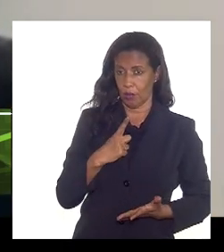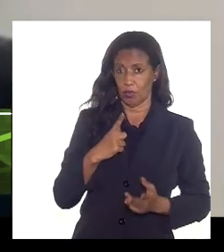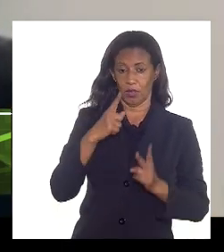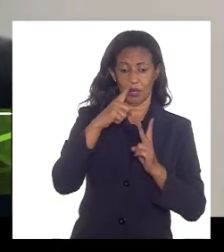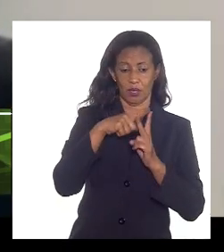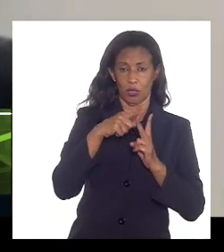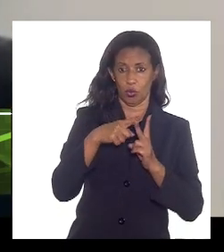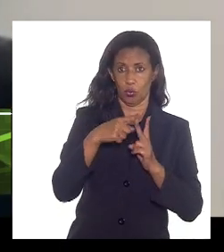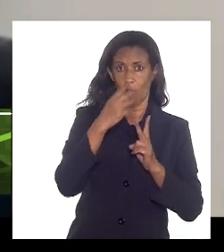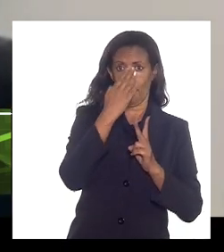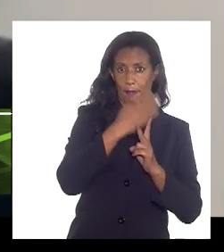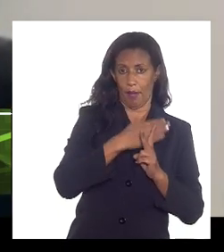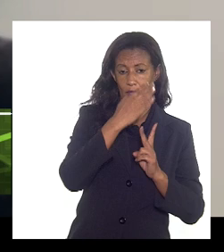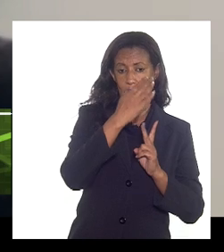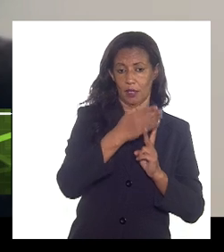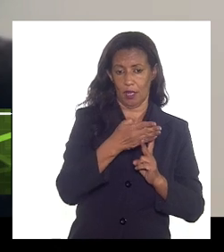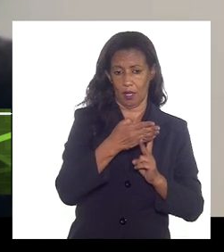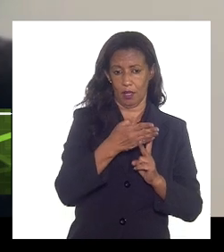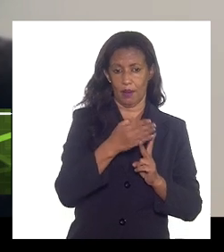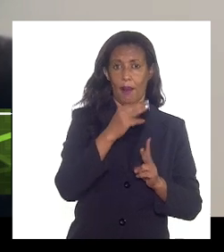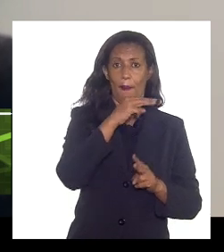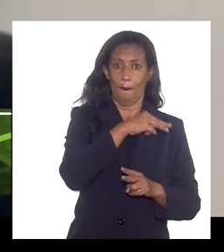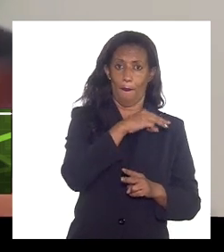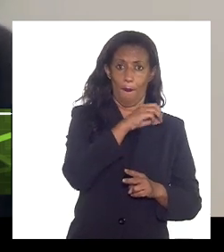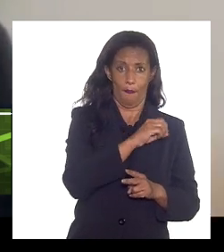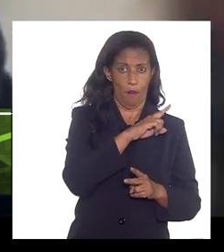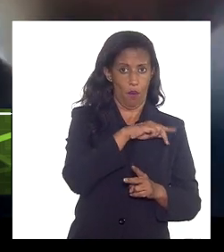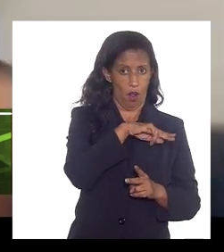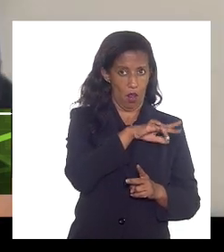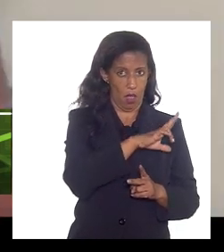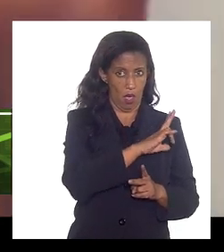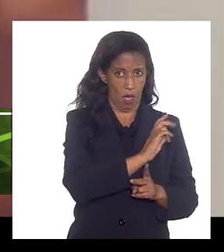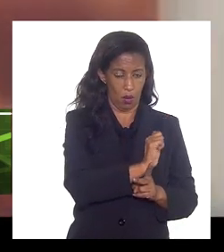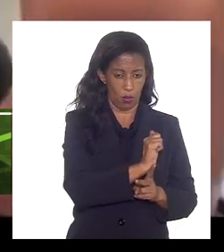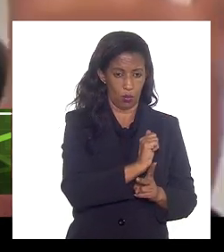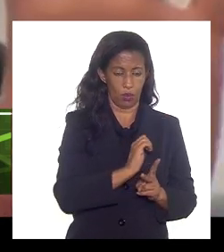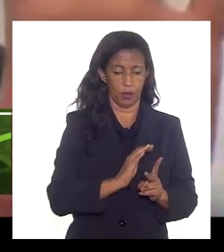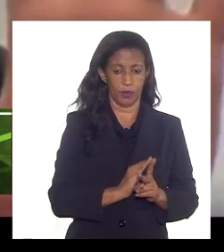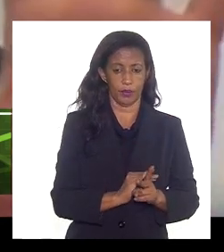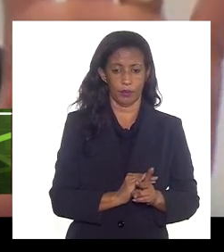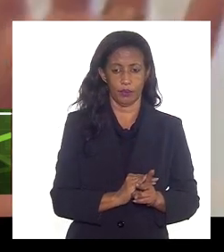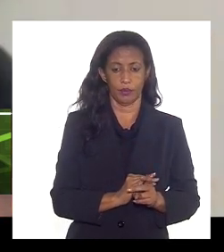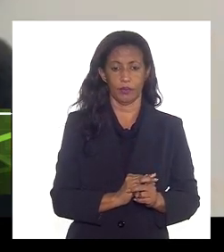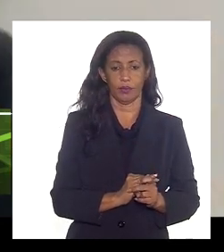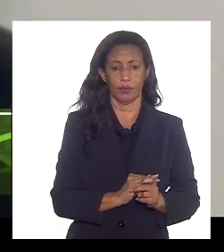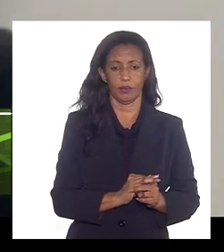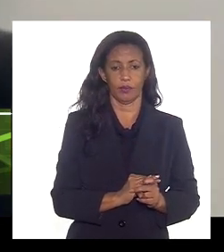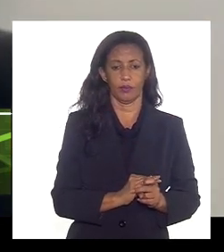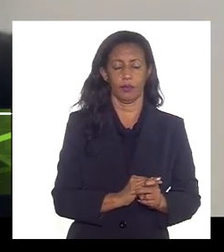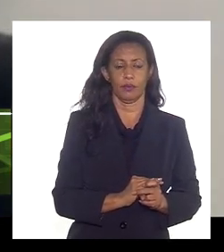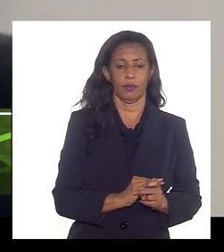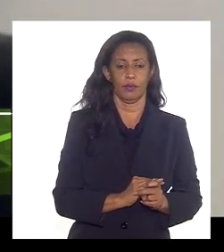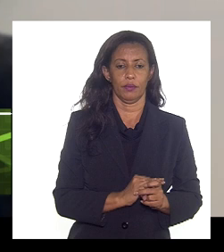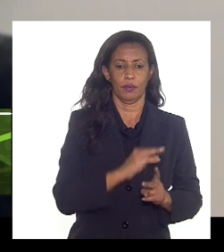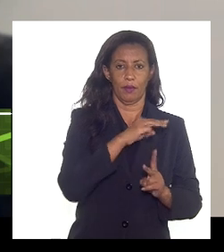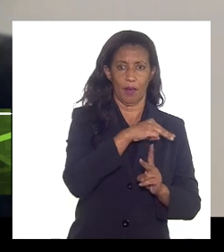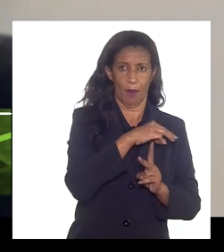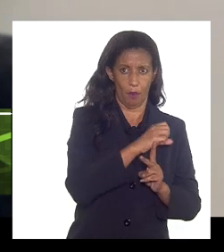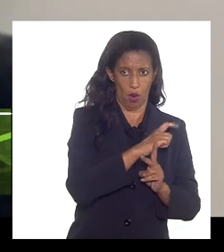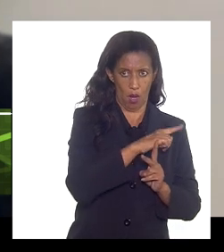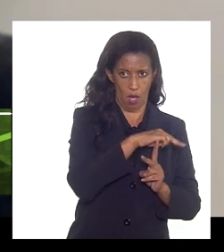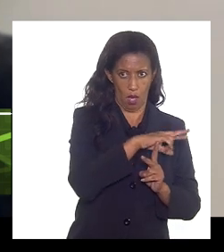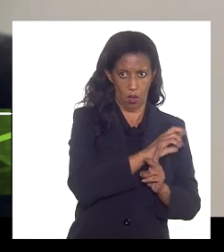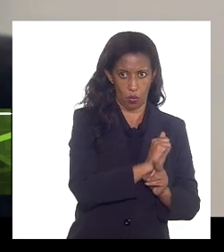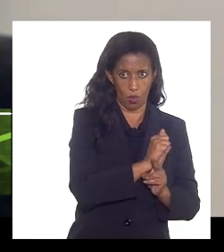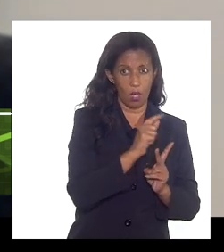parcelas aqui a molécula e depois eu vou mostrar um quadro um pouco mais claro da composição do preço a molécula